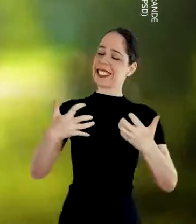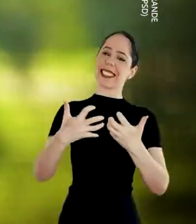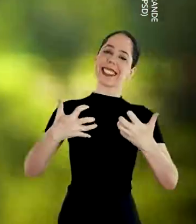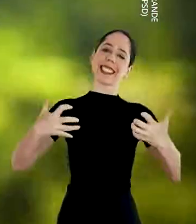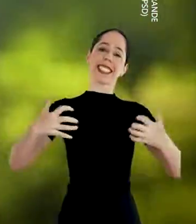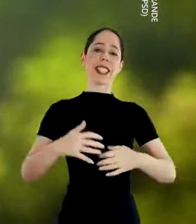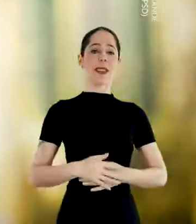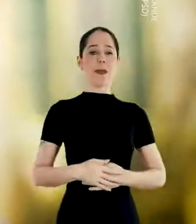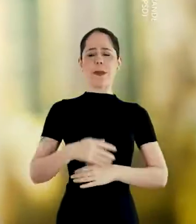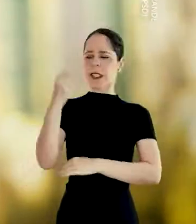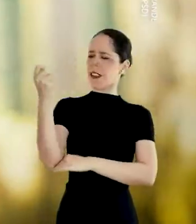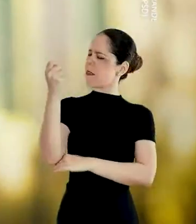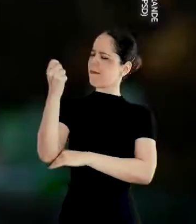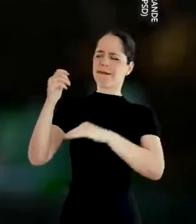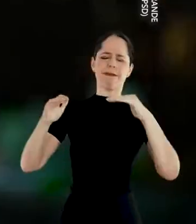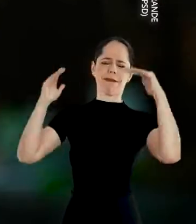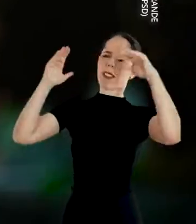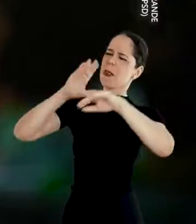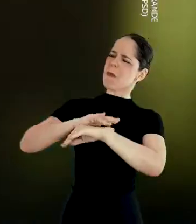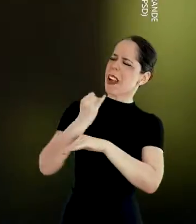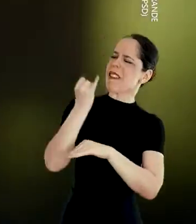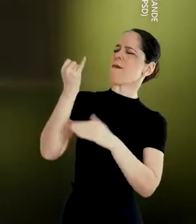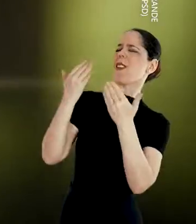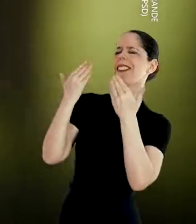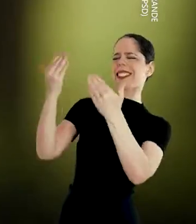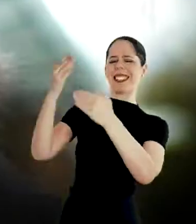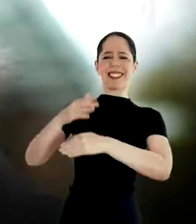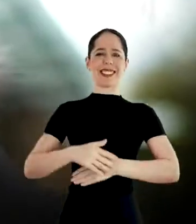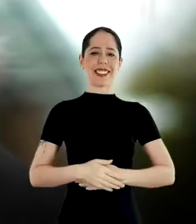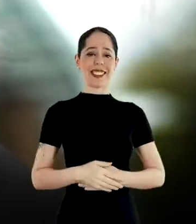O Rio Grande fala mais alto.